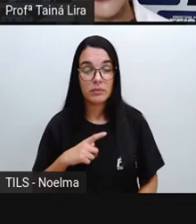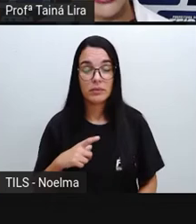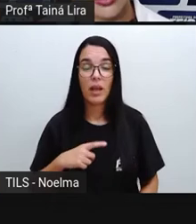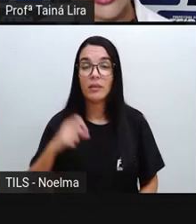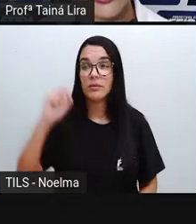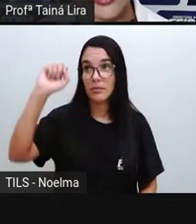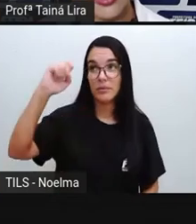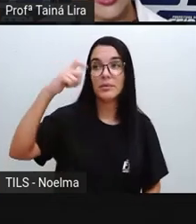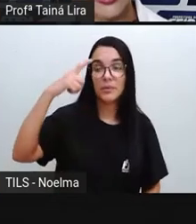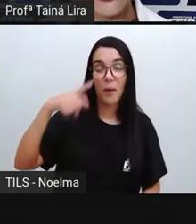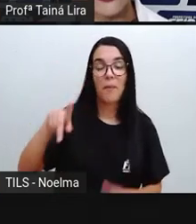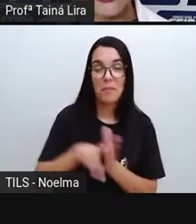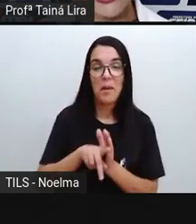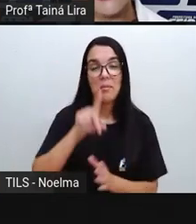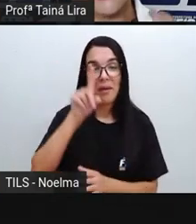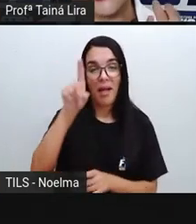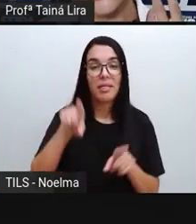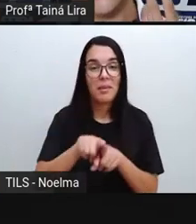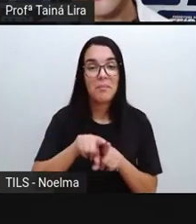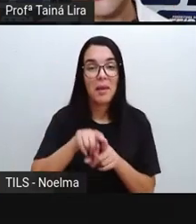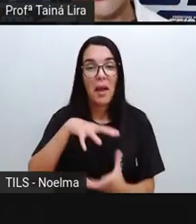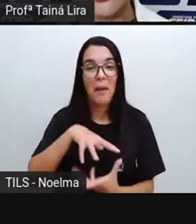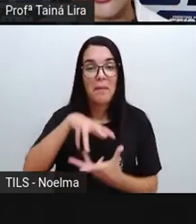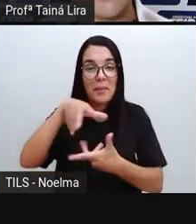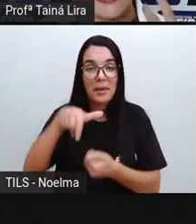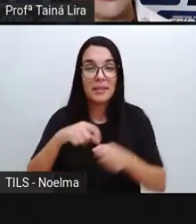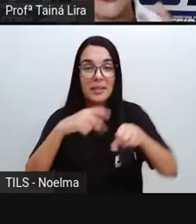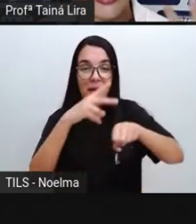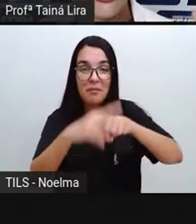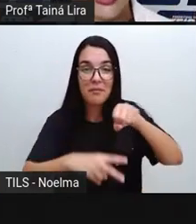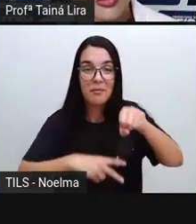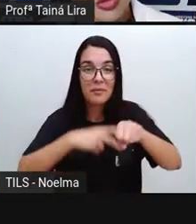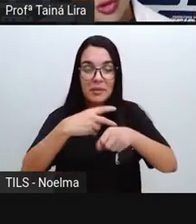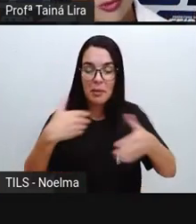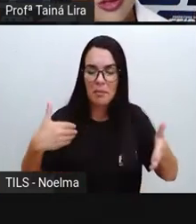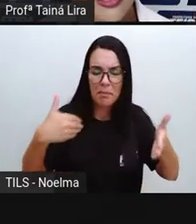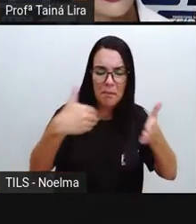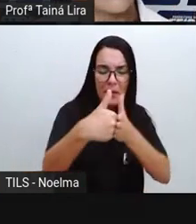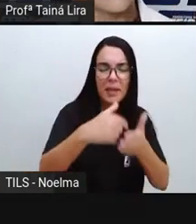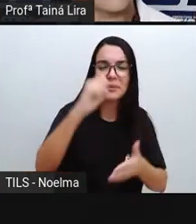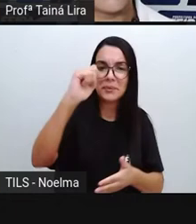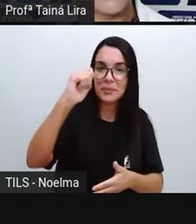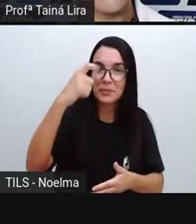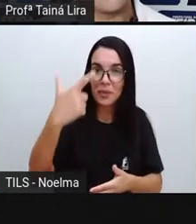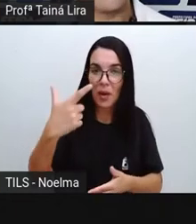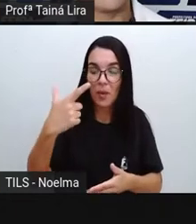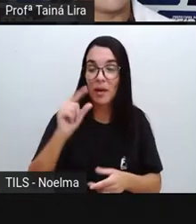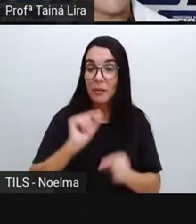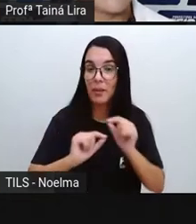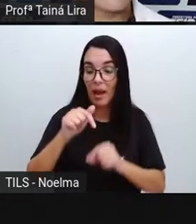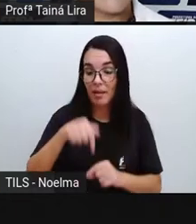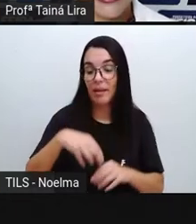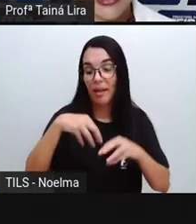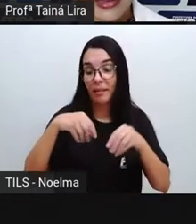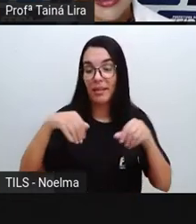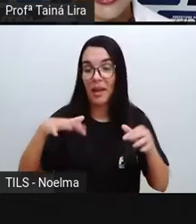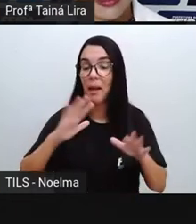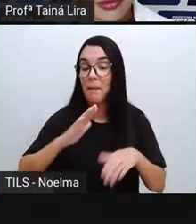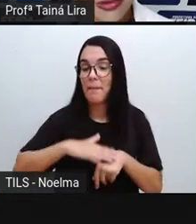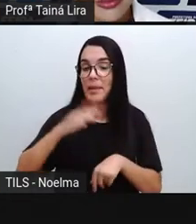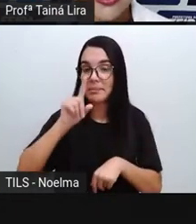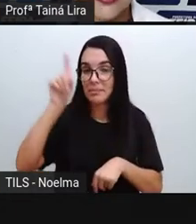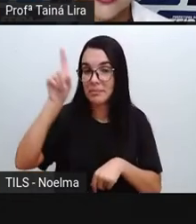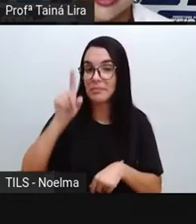também luz e calor do Sol. Ele, inclusive, está mais próximo do Sol do que o planeta Terra,